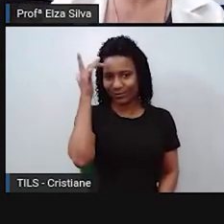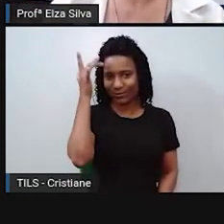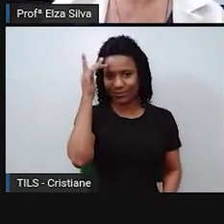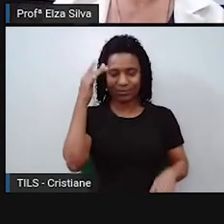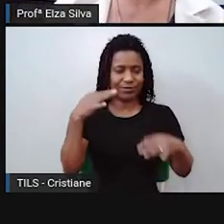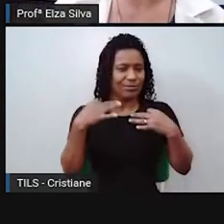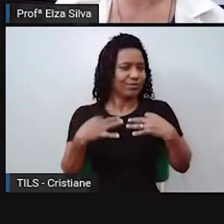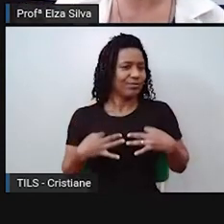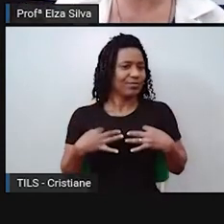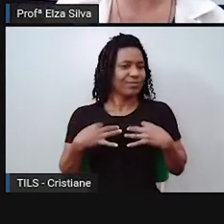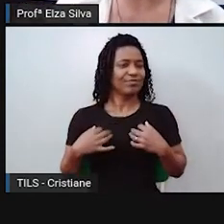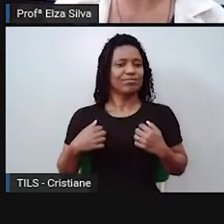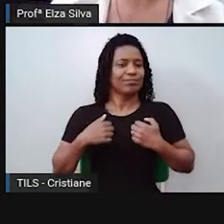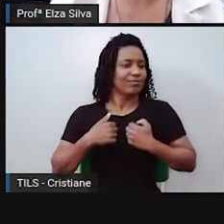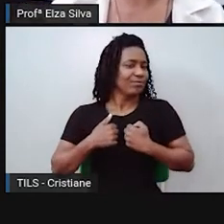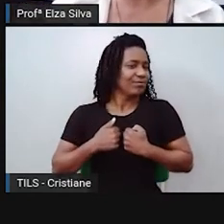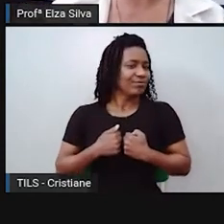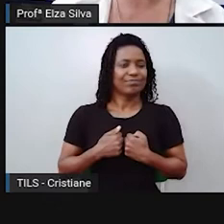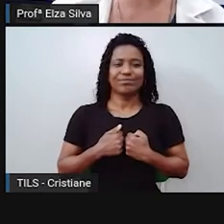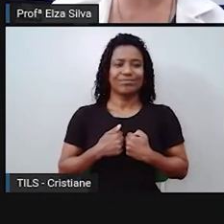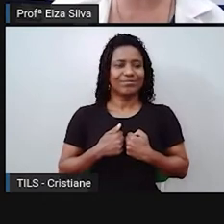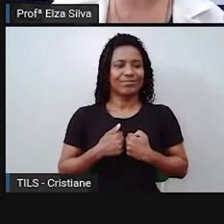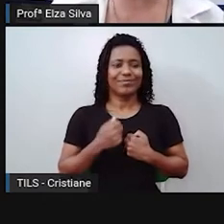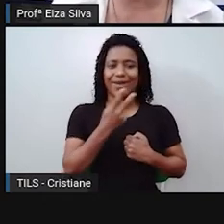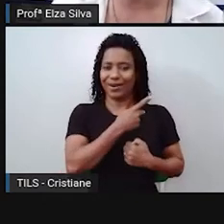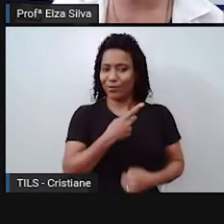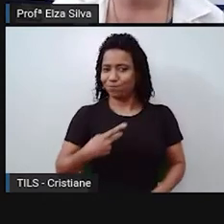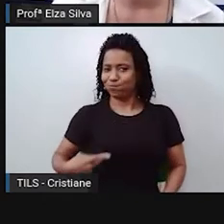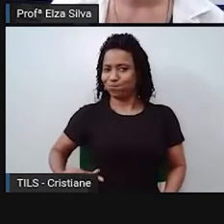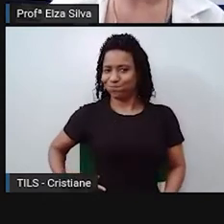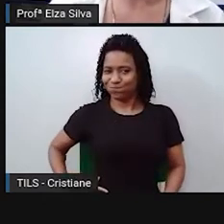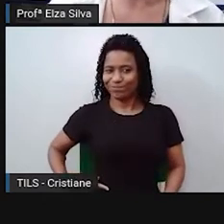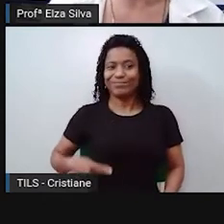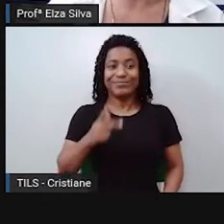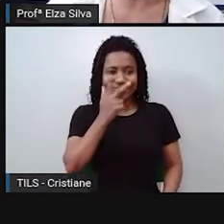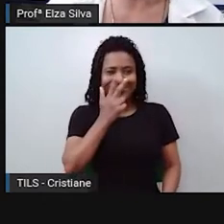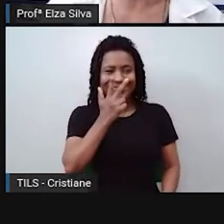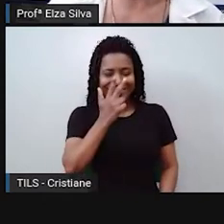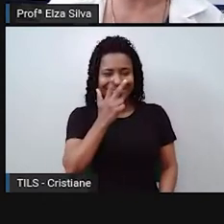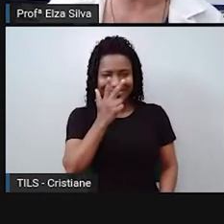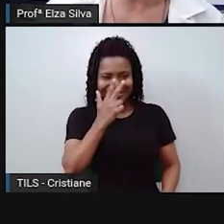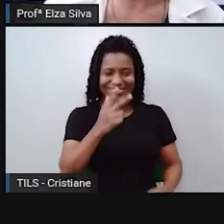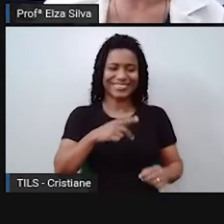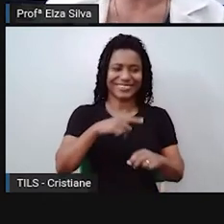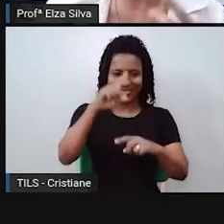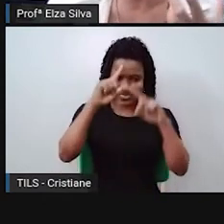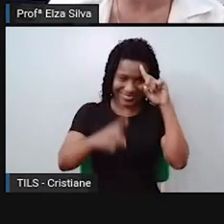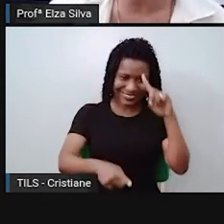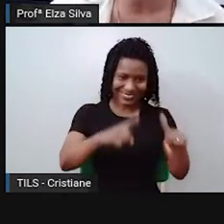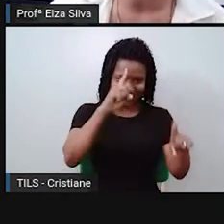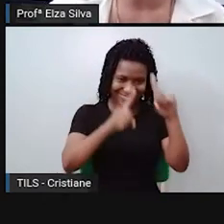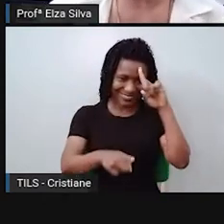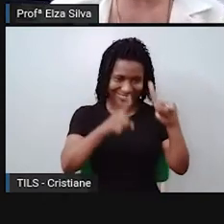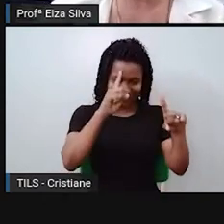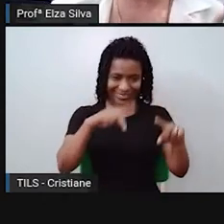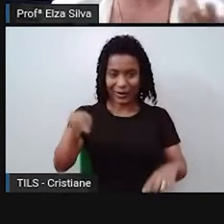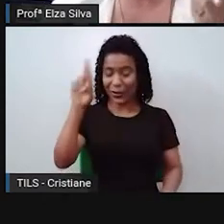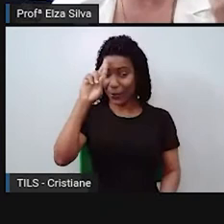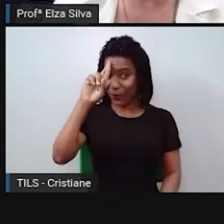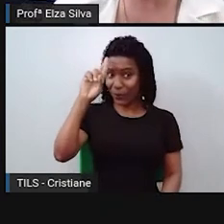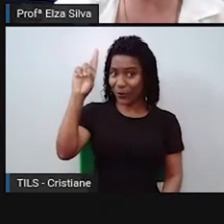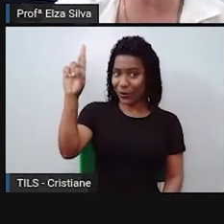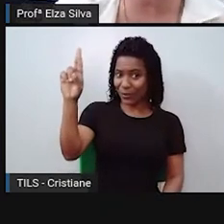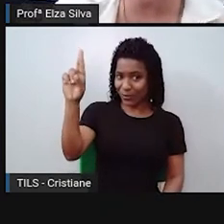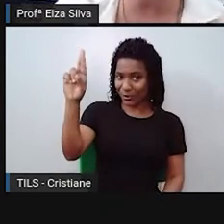de presidente, né? Daquele que vai comandar o país. Então, também a gente observa que tem um humor, mas também